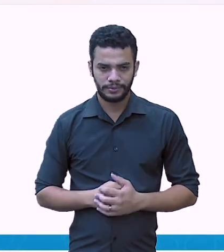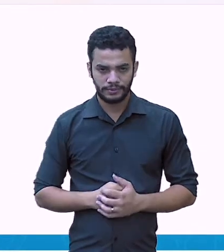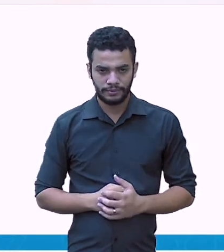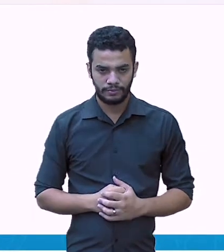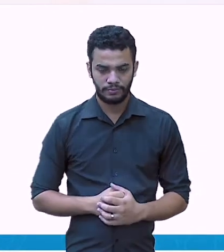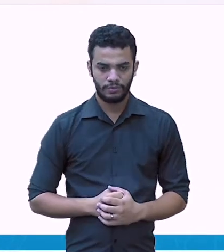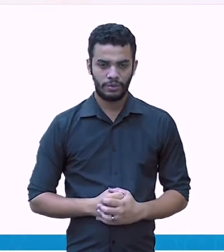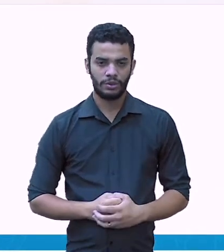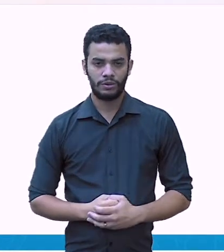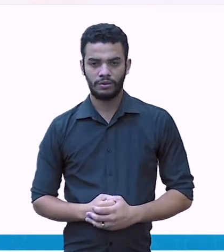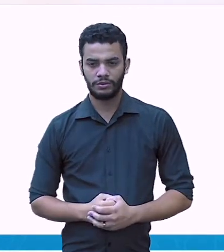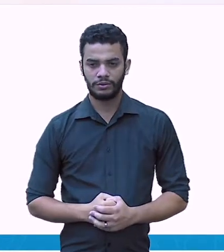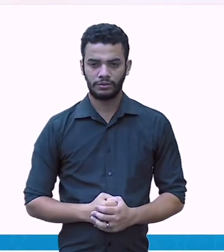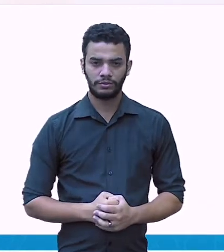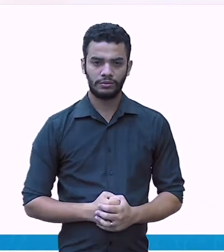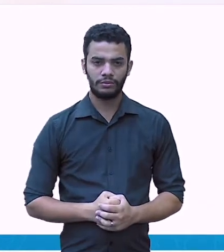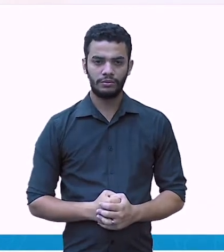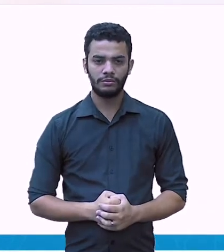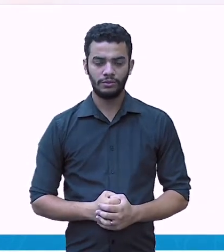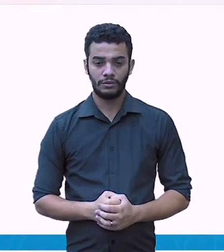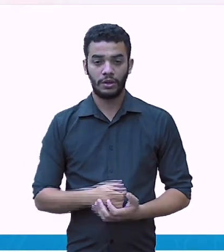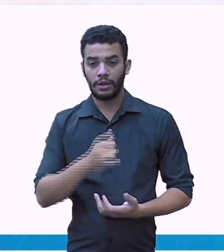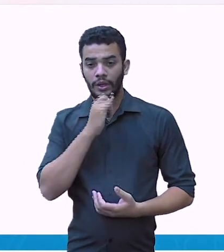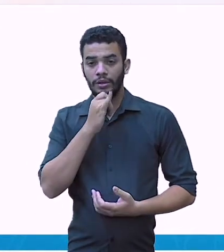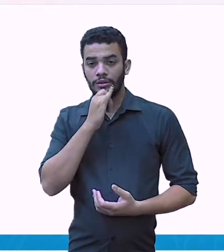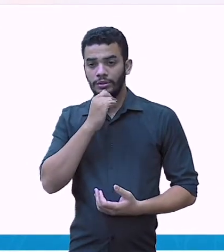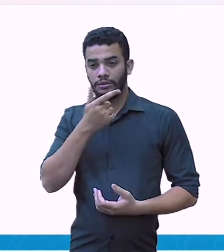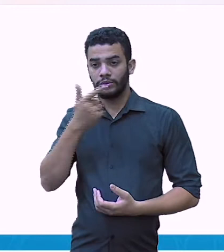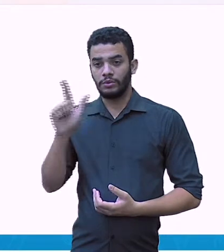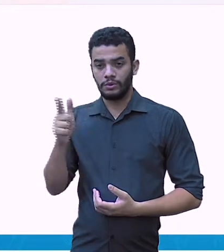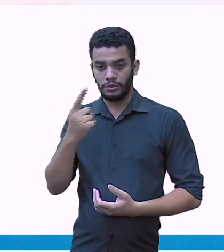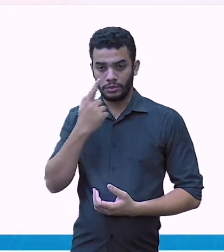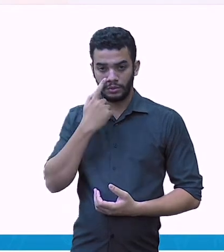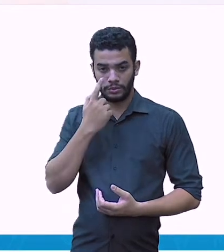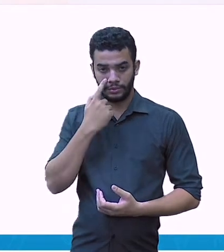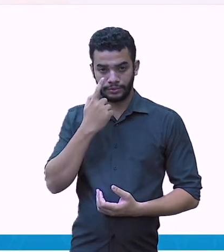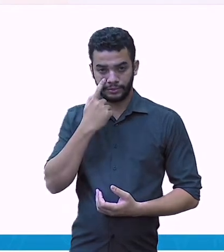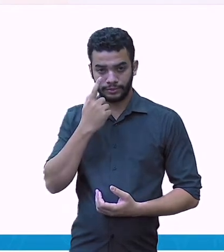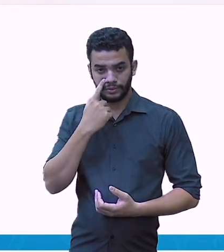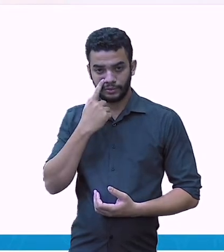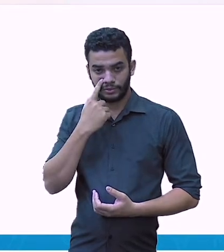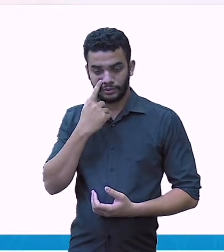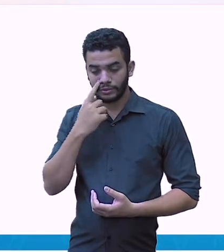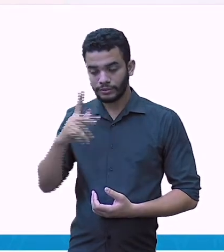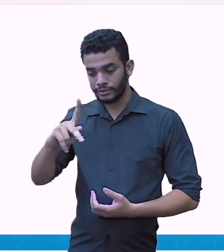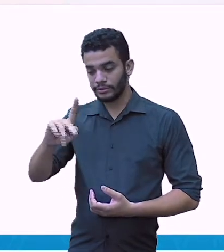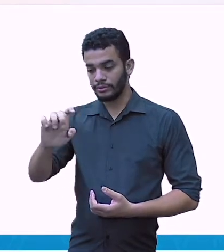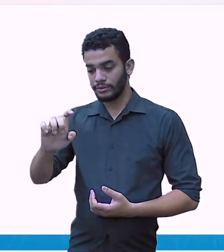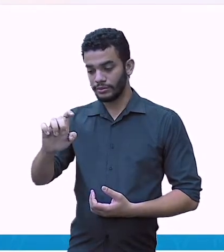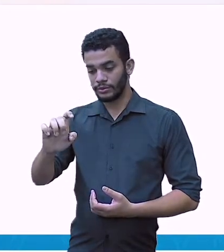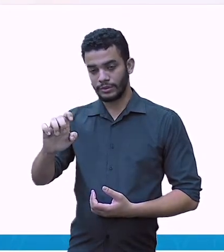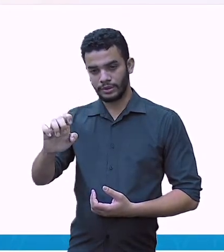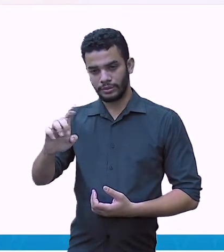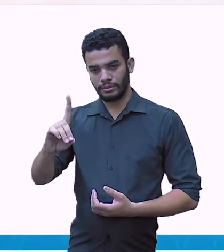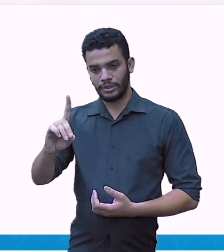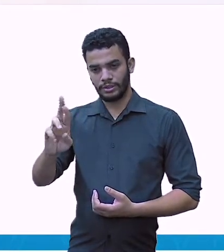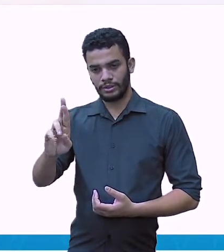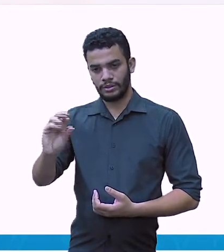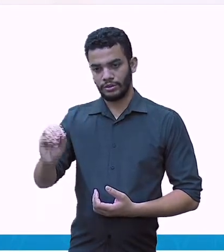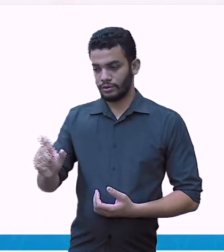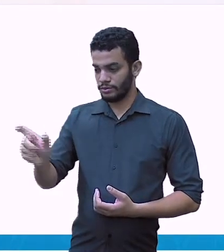Agora, nós temos um outro exemplo. Olha, Pedro tem um rolo de barbante com 10 metros de